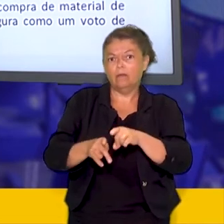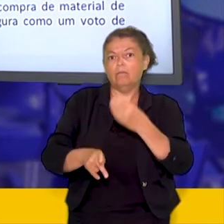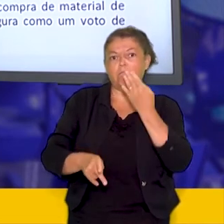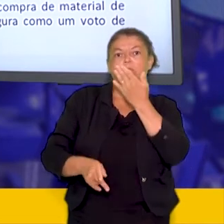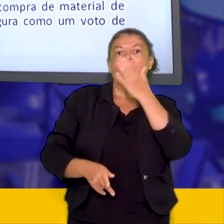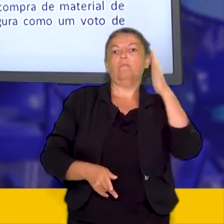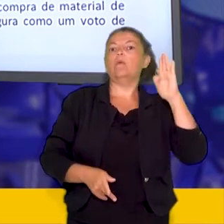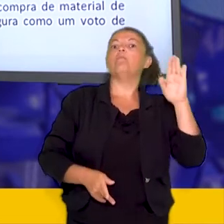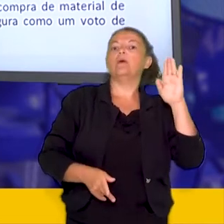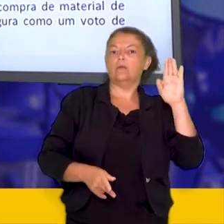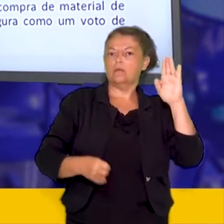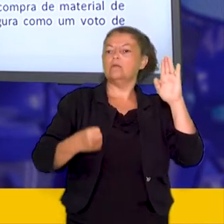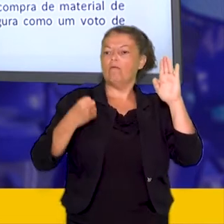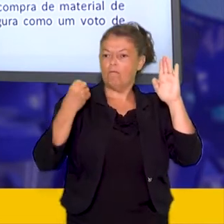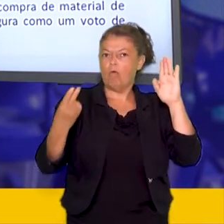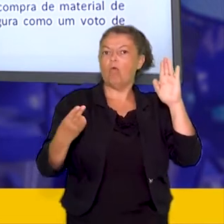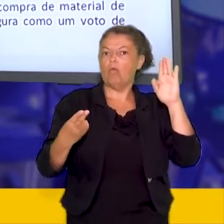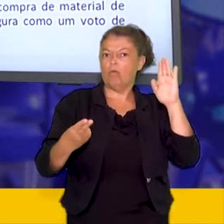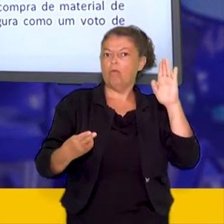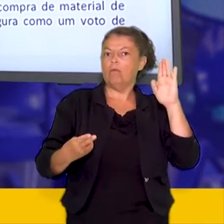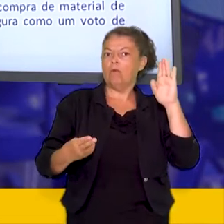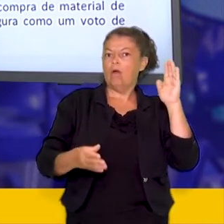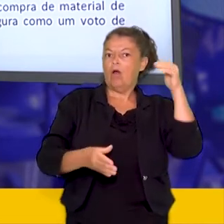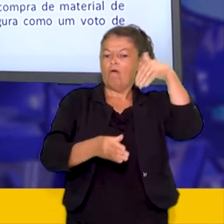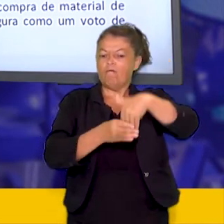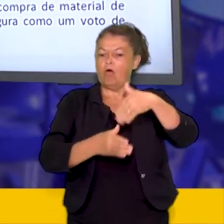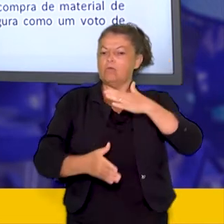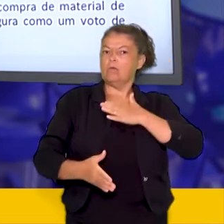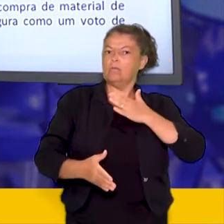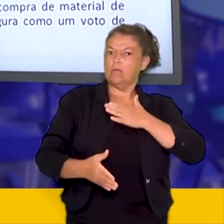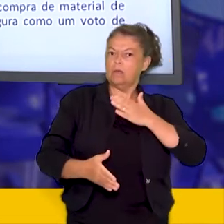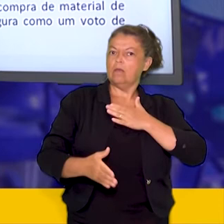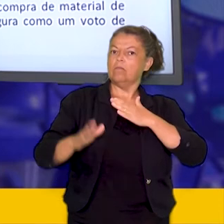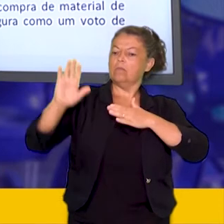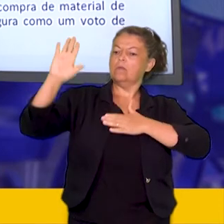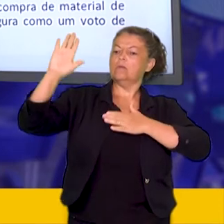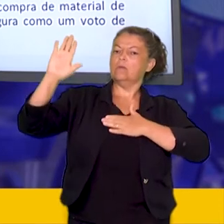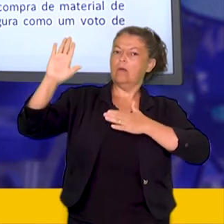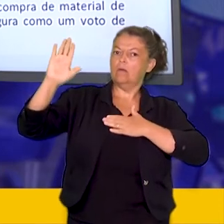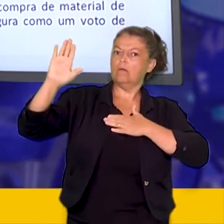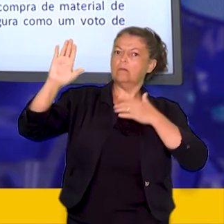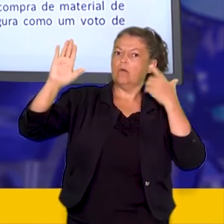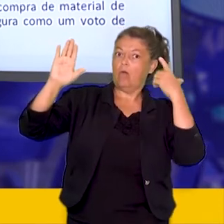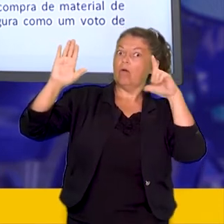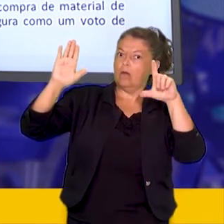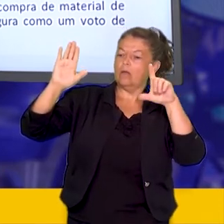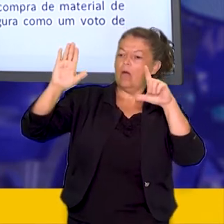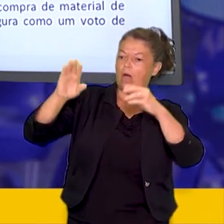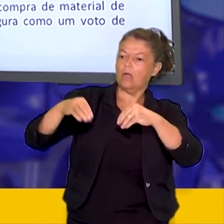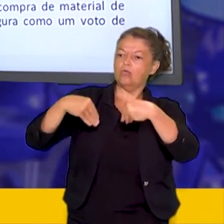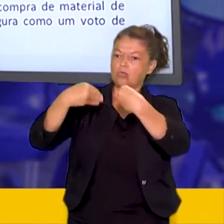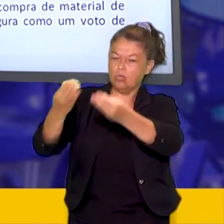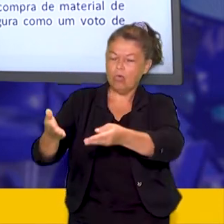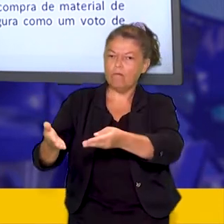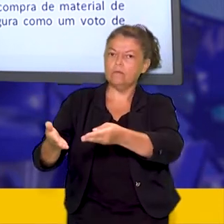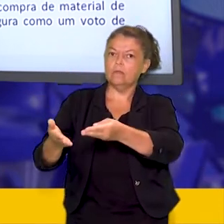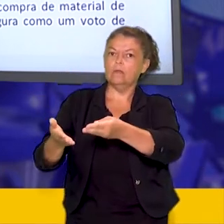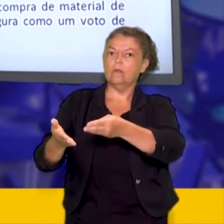outras coisas tudo isso se configura como um voto de cabresto nos dias